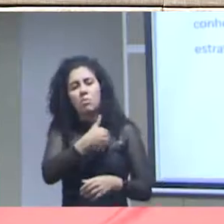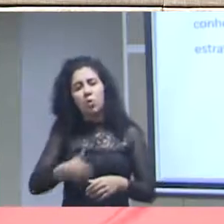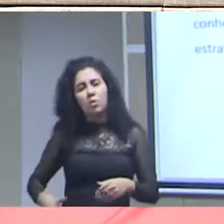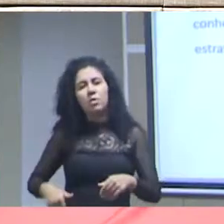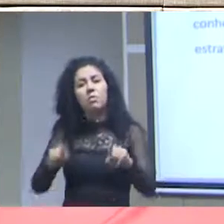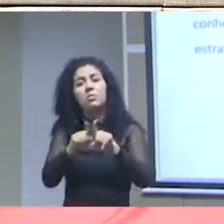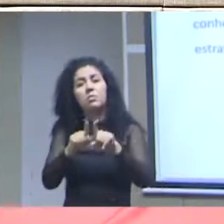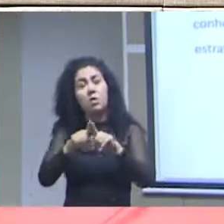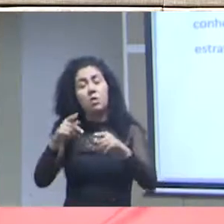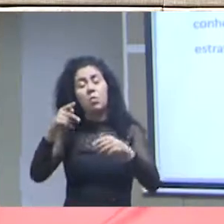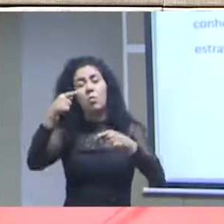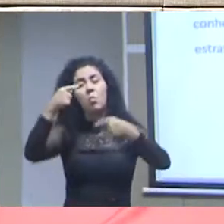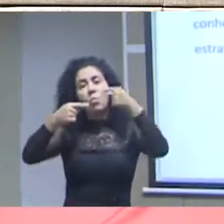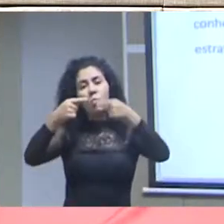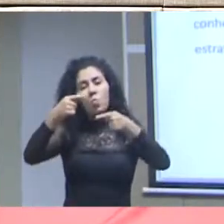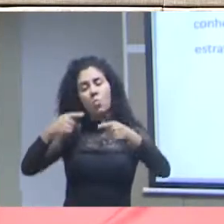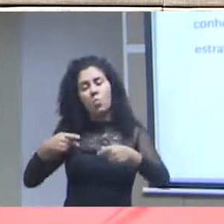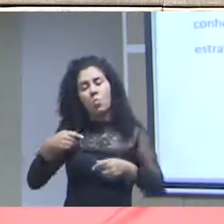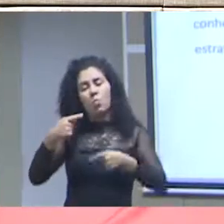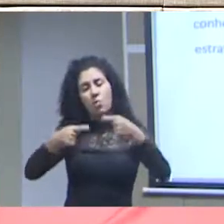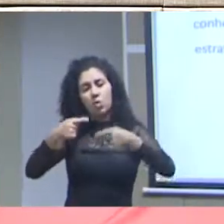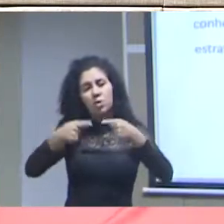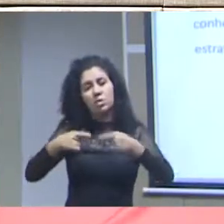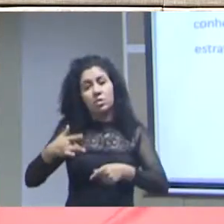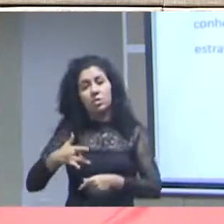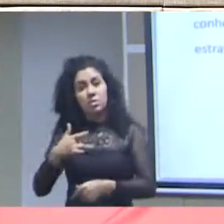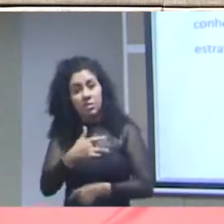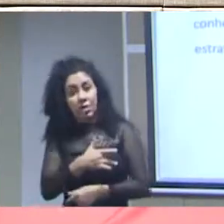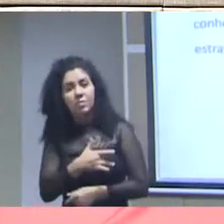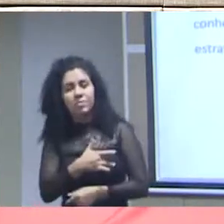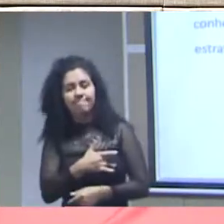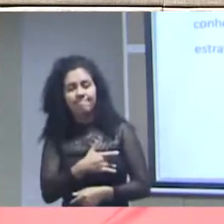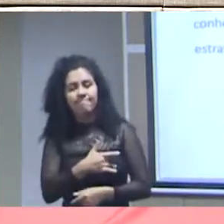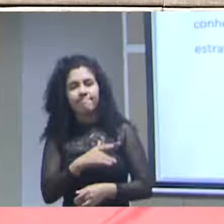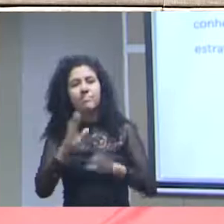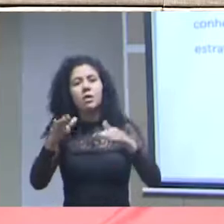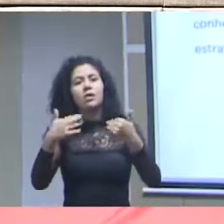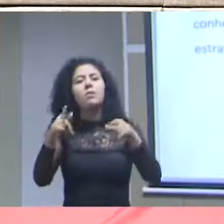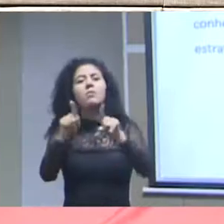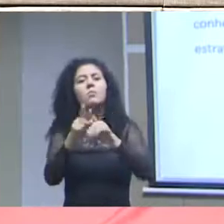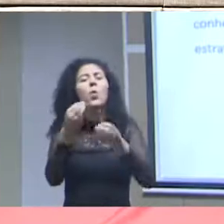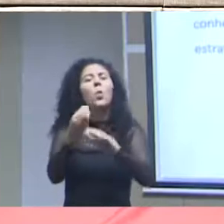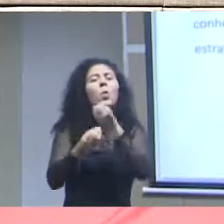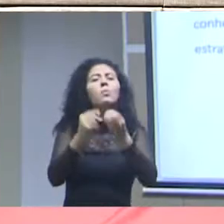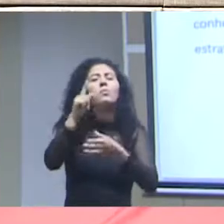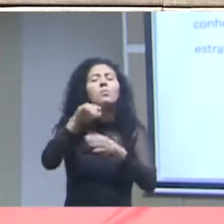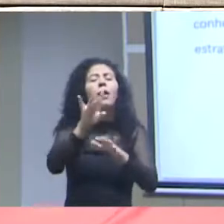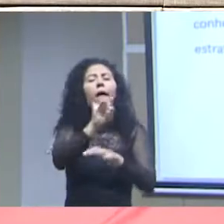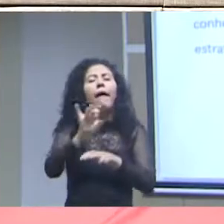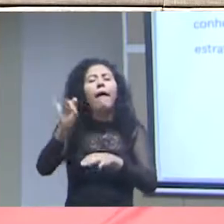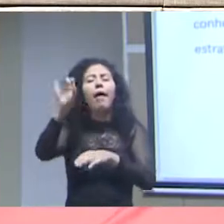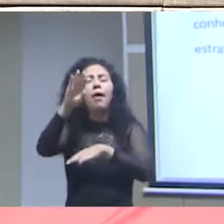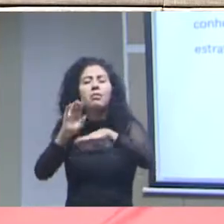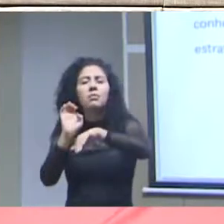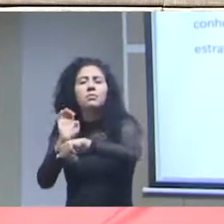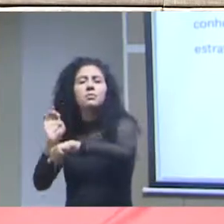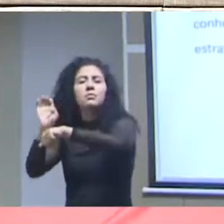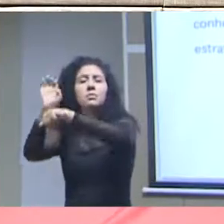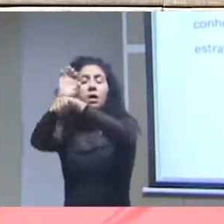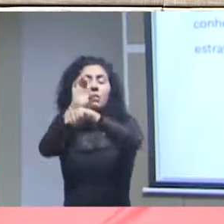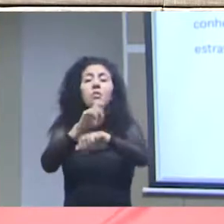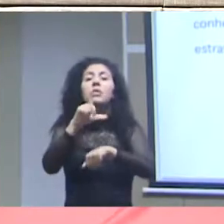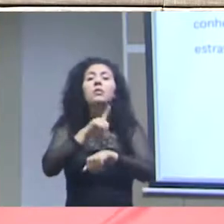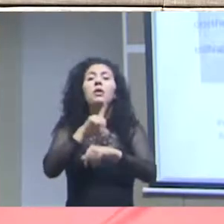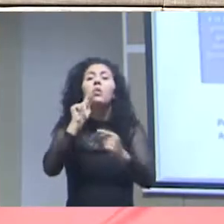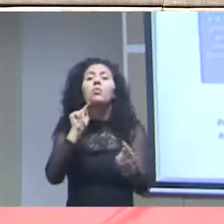por meio da produção e disseminação de conhecimento e assessoria ao Estado então ele tem na sua missão